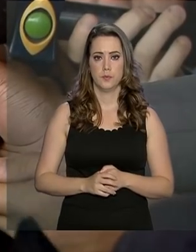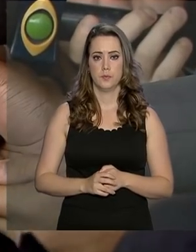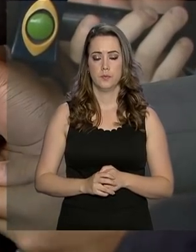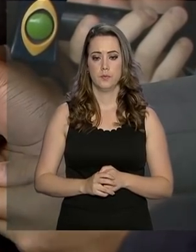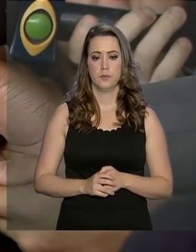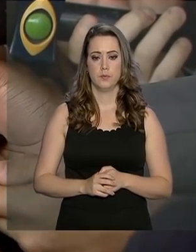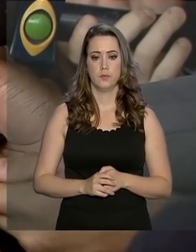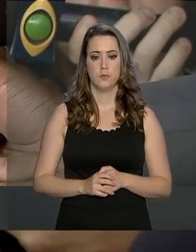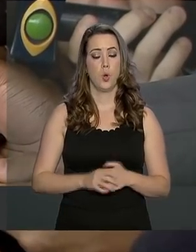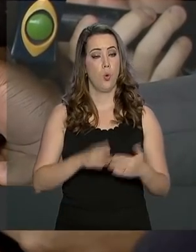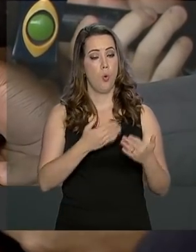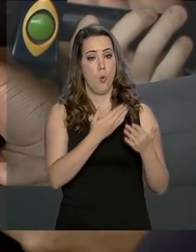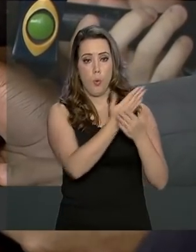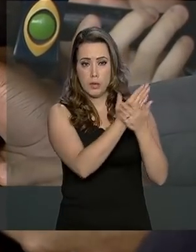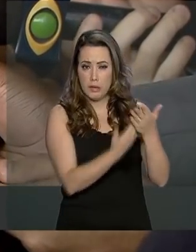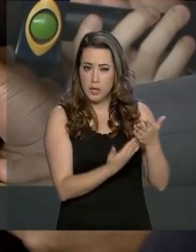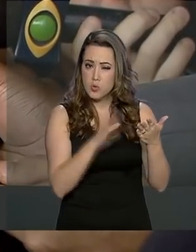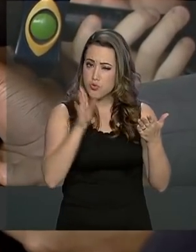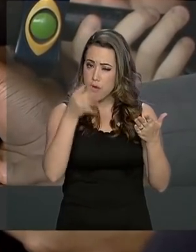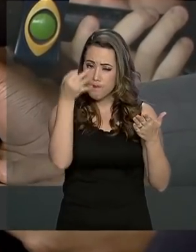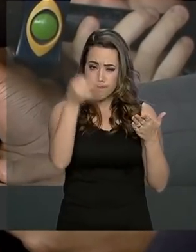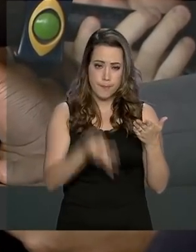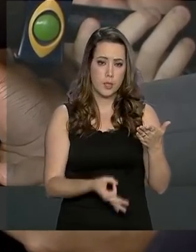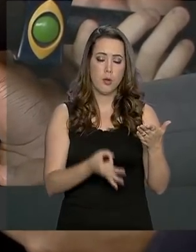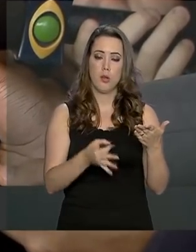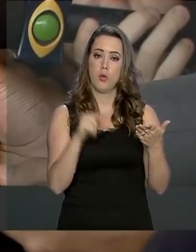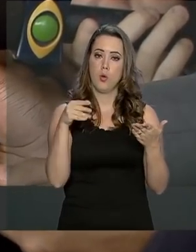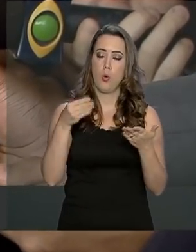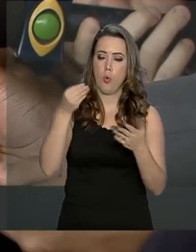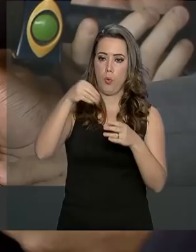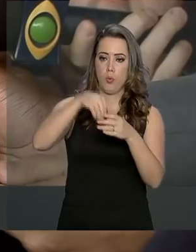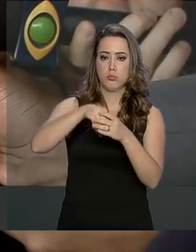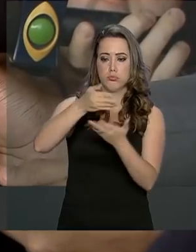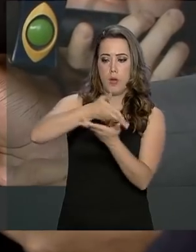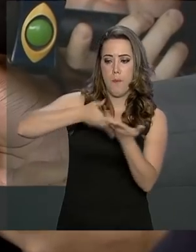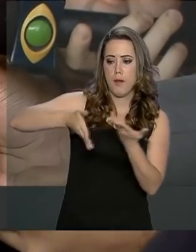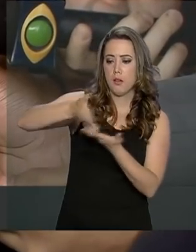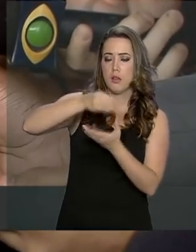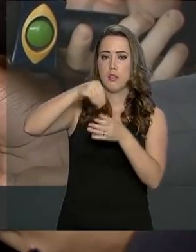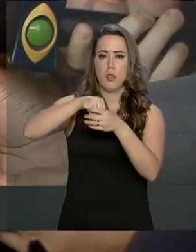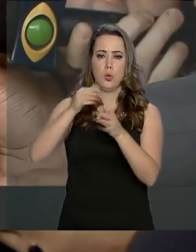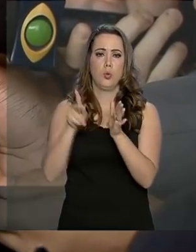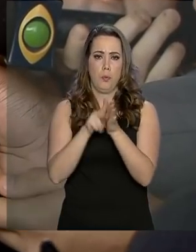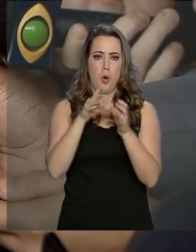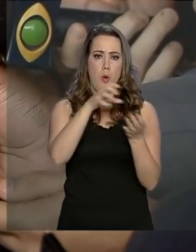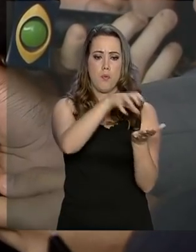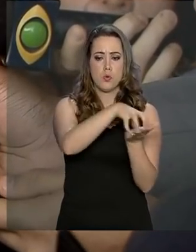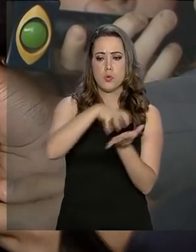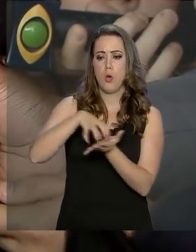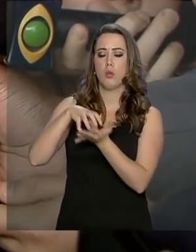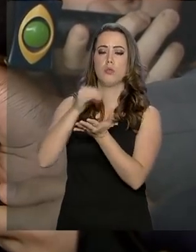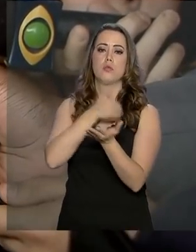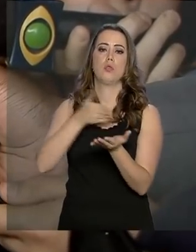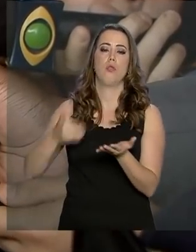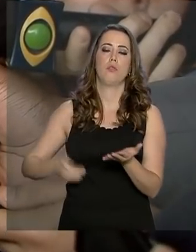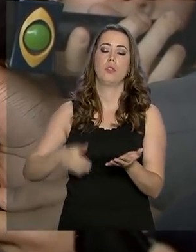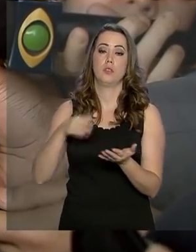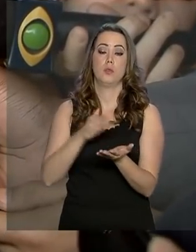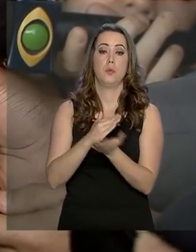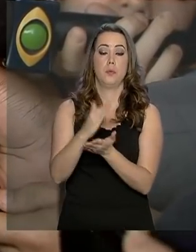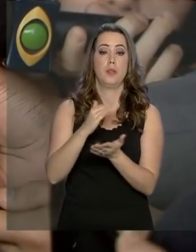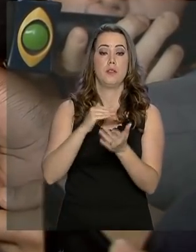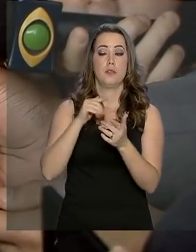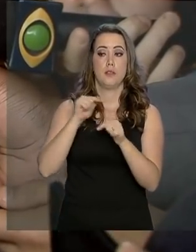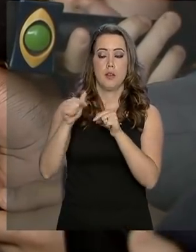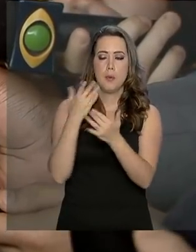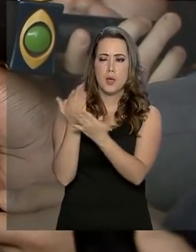O texto está pronto, já começa a circular dentro das instâncias internas do governo para ser